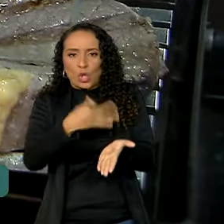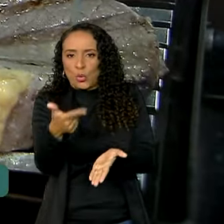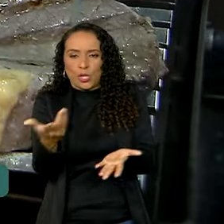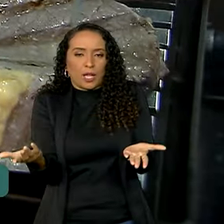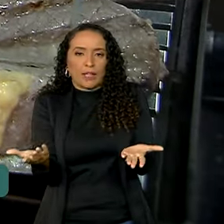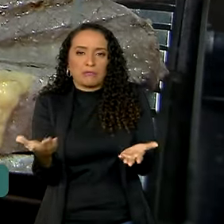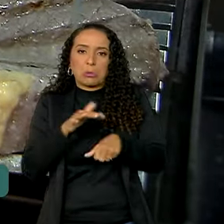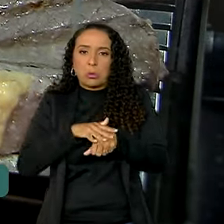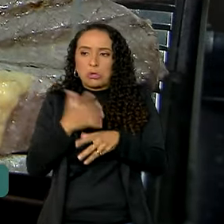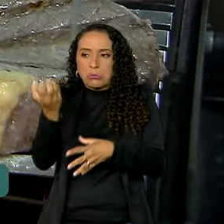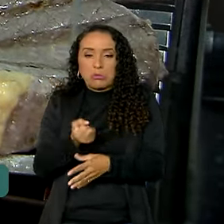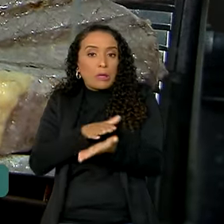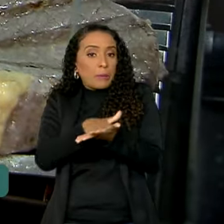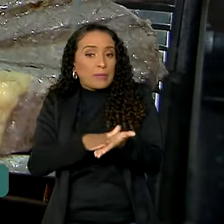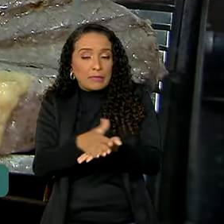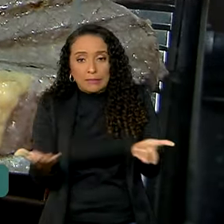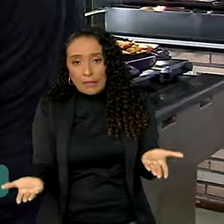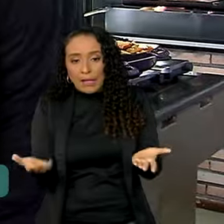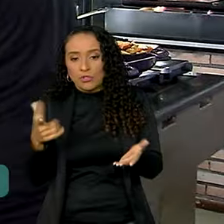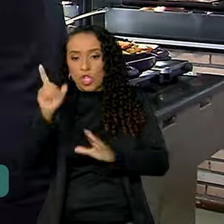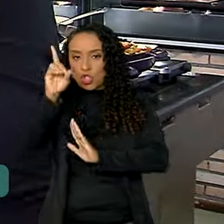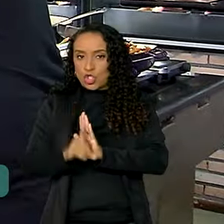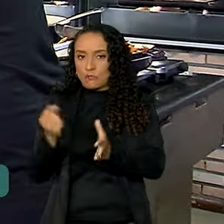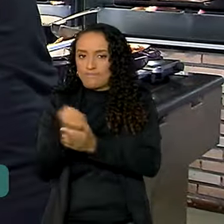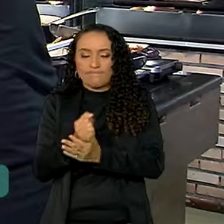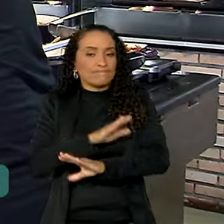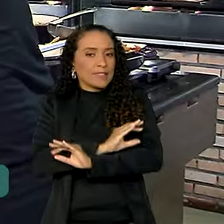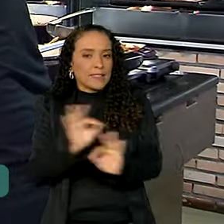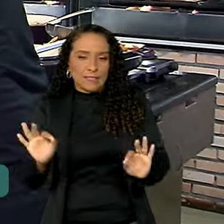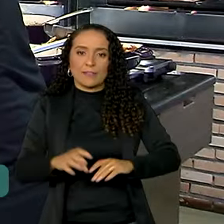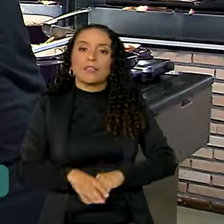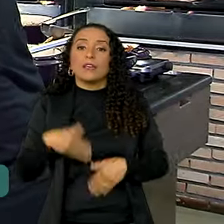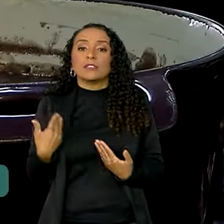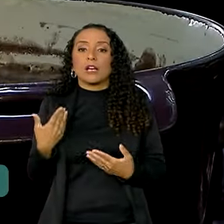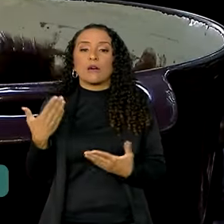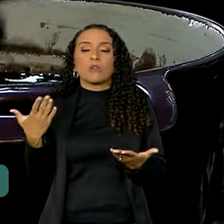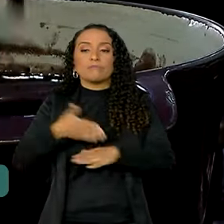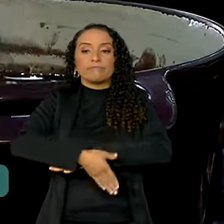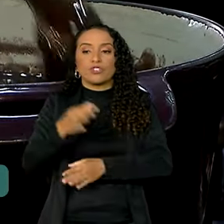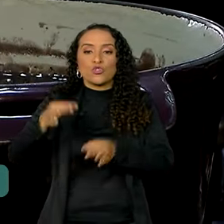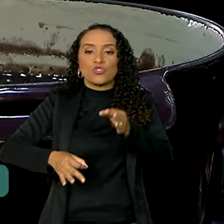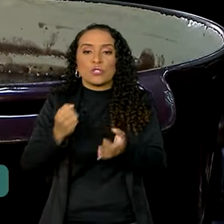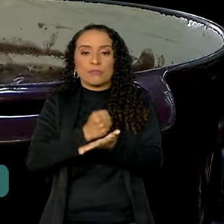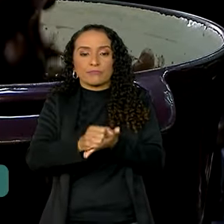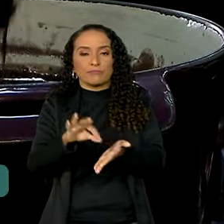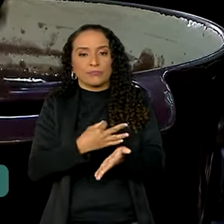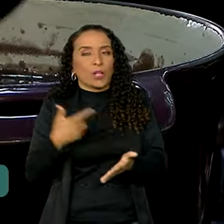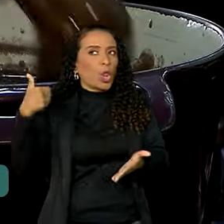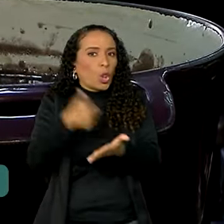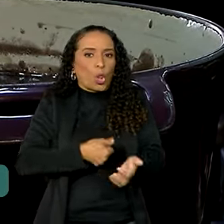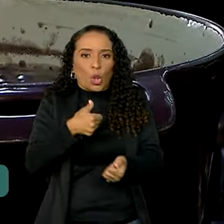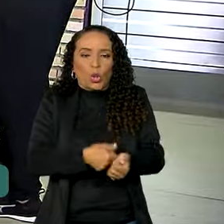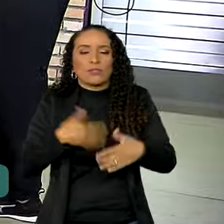como. Se você fica doente, você não recebe, você não tem seus direitos assegurados. E para entrar na justiça, sem a carteira assinada é outra luta. Então,